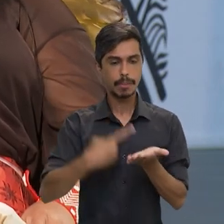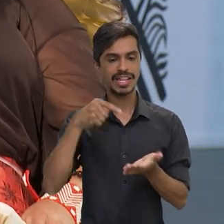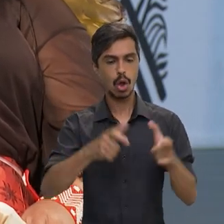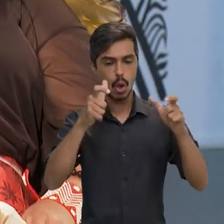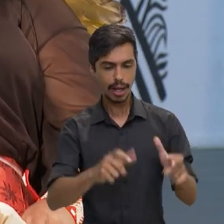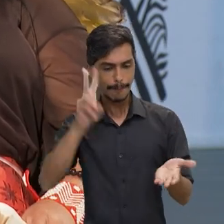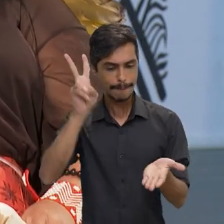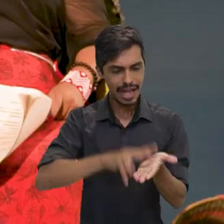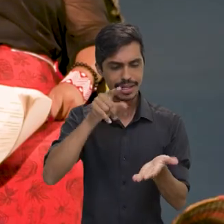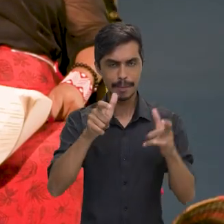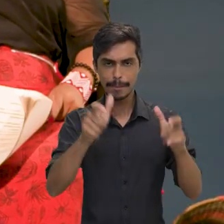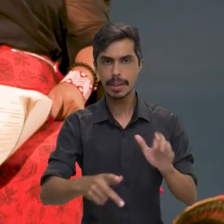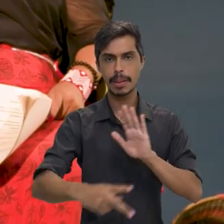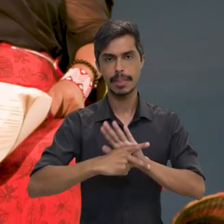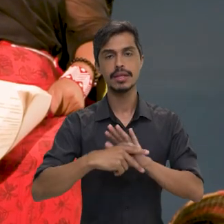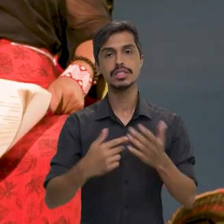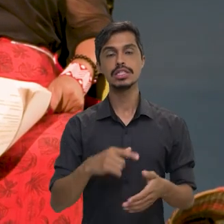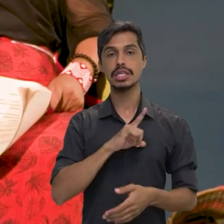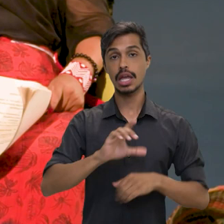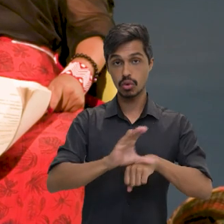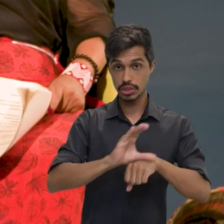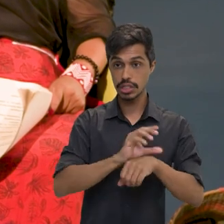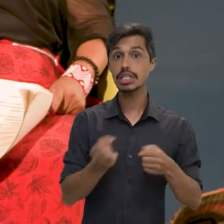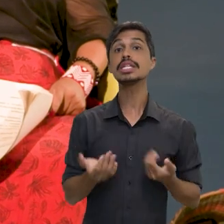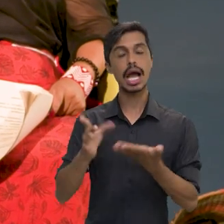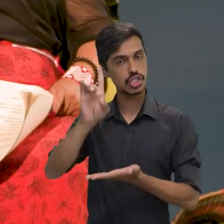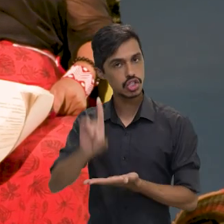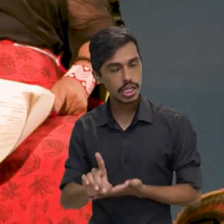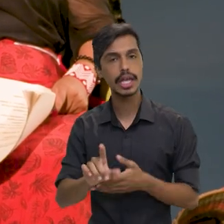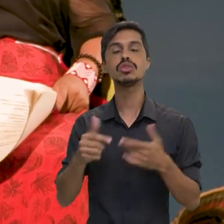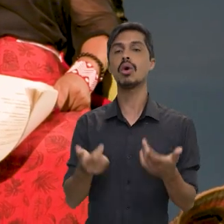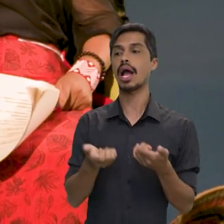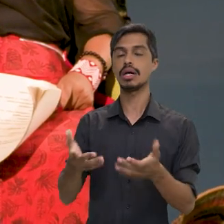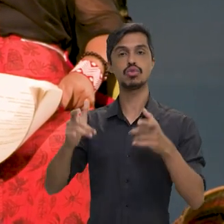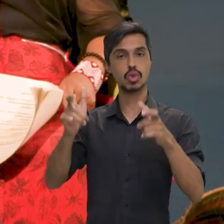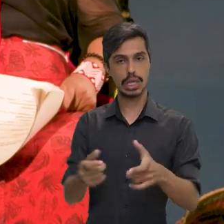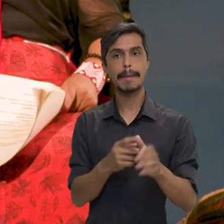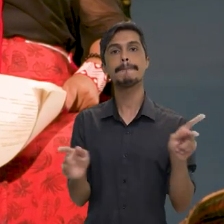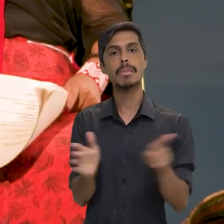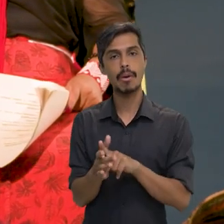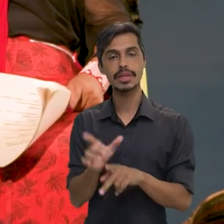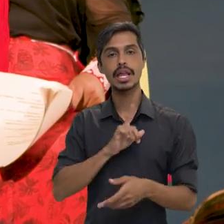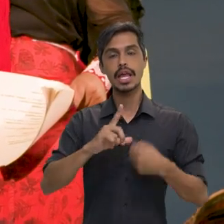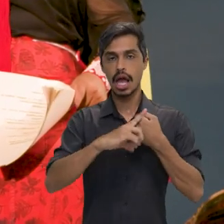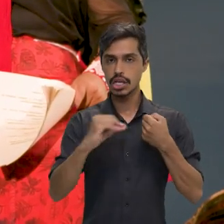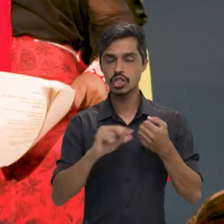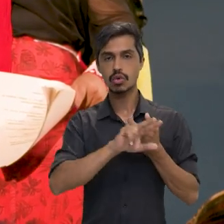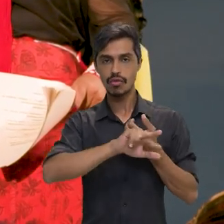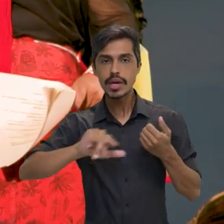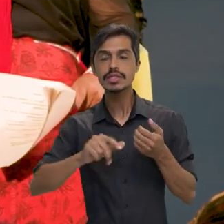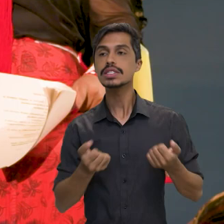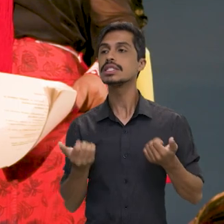indígenas, né? Nós temos a Constituição Federal, que garante esse direito territorial, né? Temos os artigos que